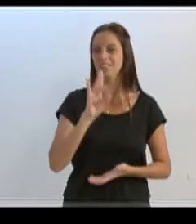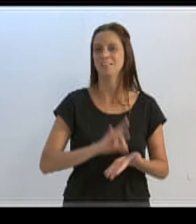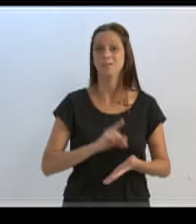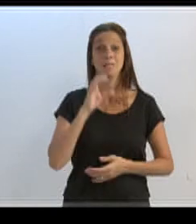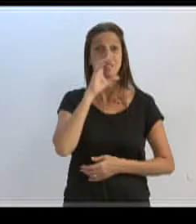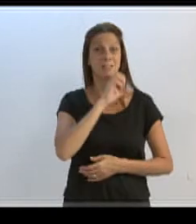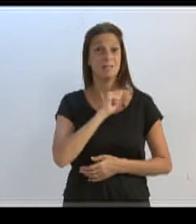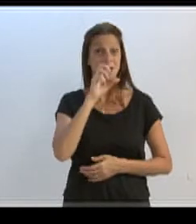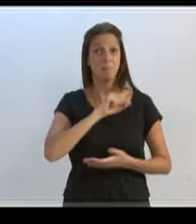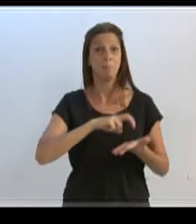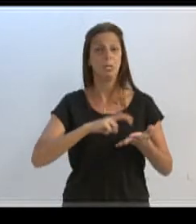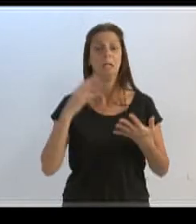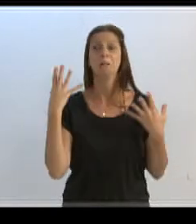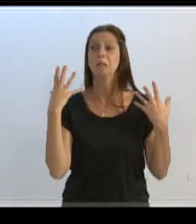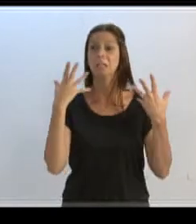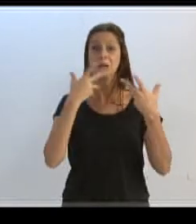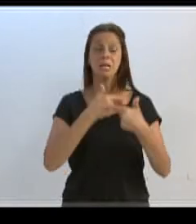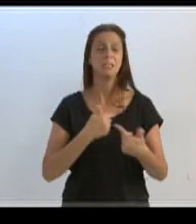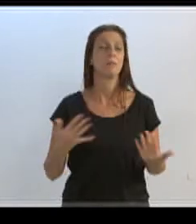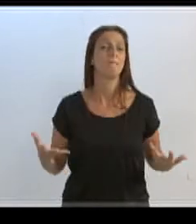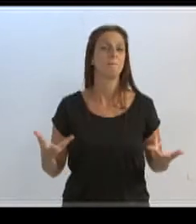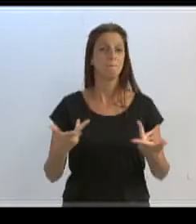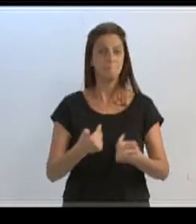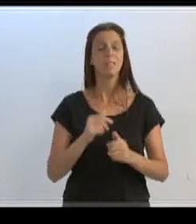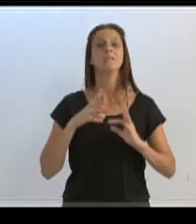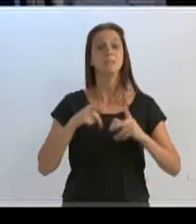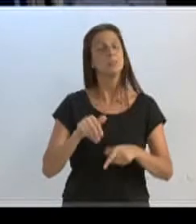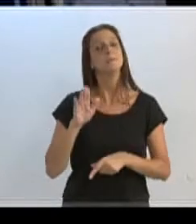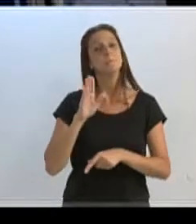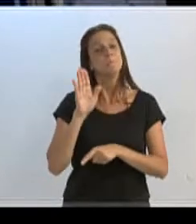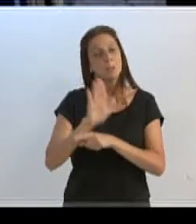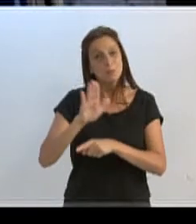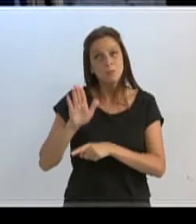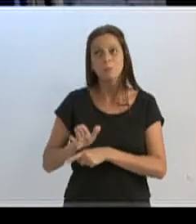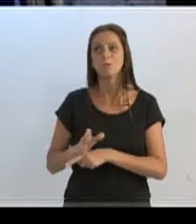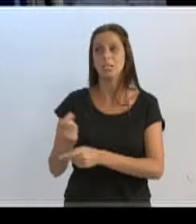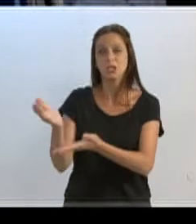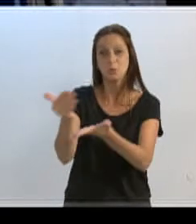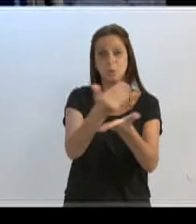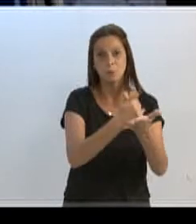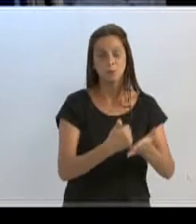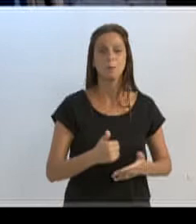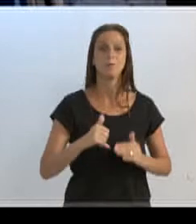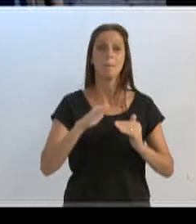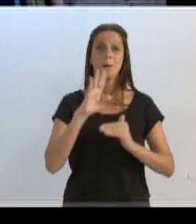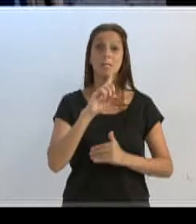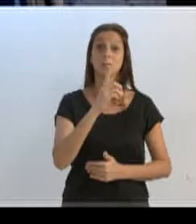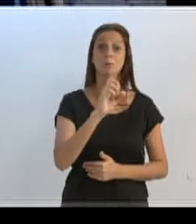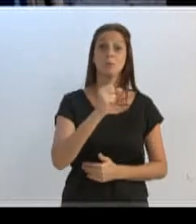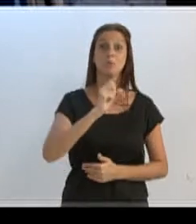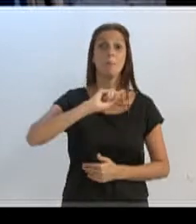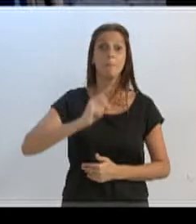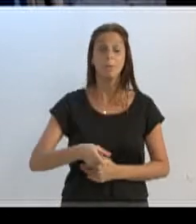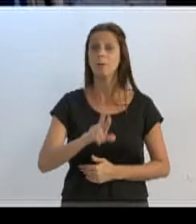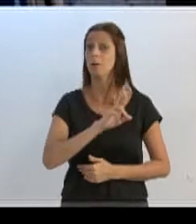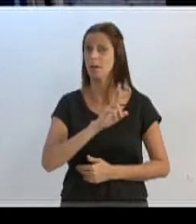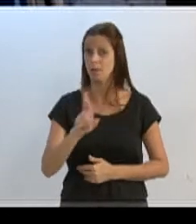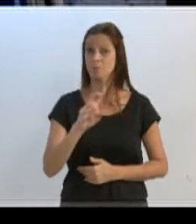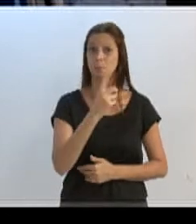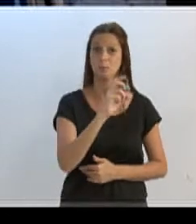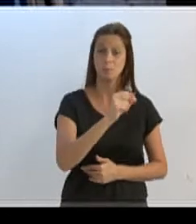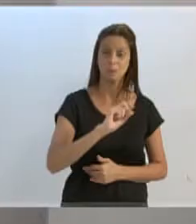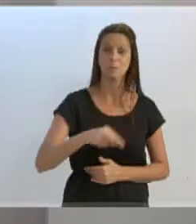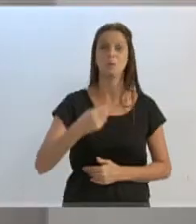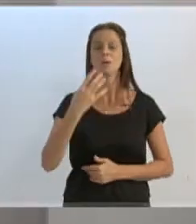maravilhoso, e que todas as pessoas contribuíram para chegar nesse somatório de mais de 18 mil reais, 18 mil e 400